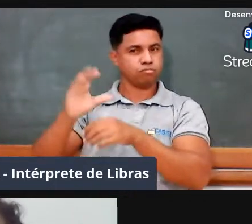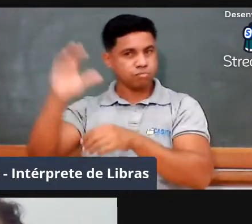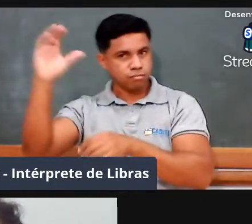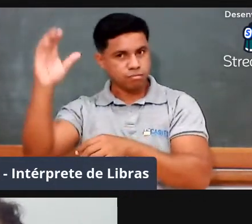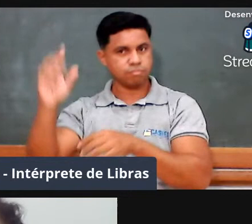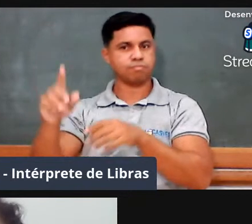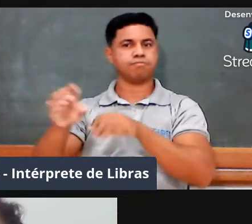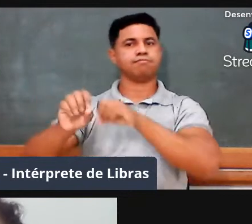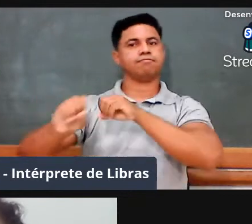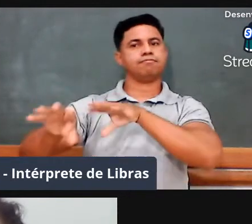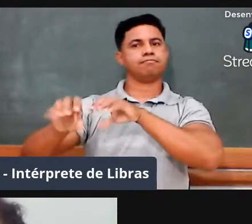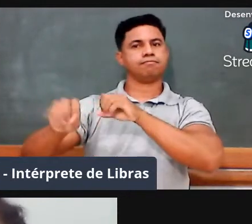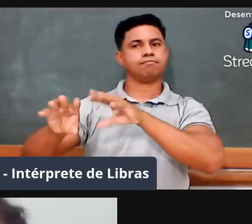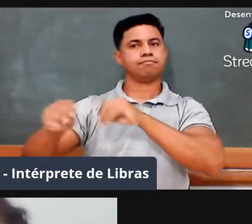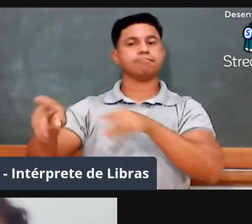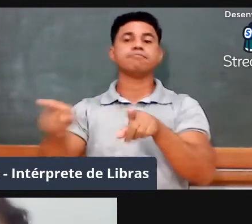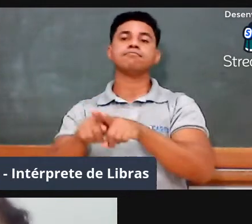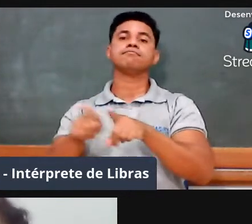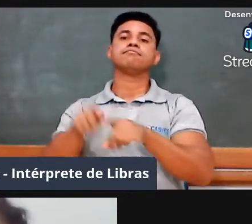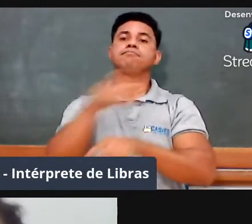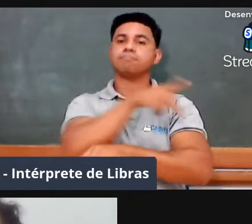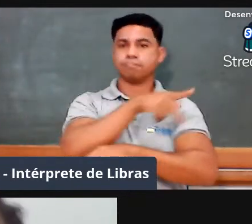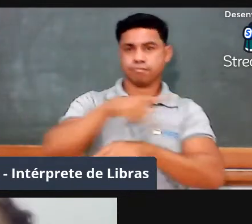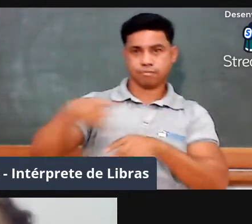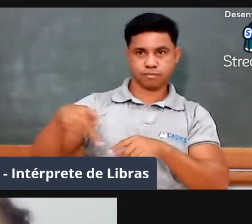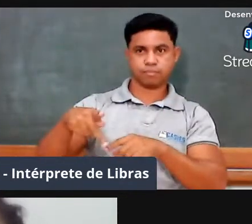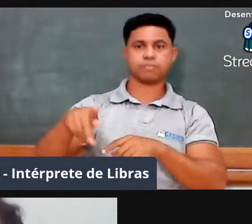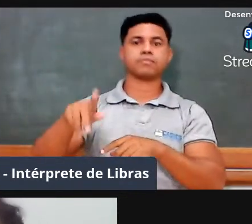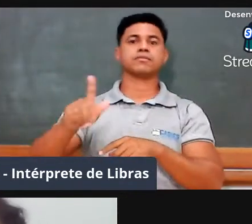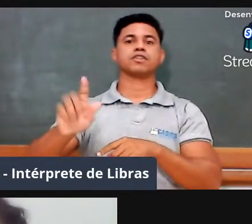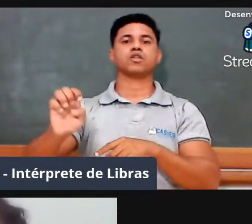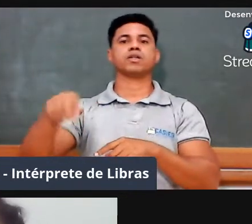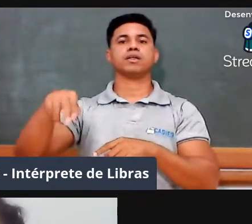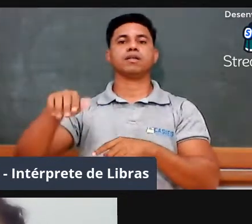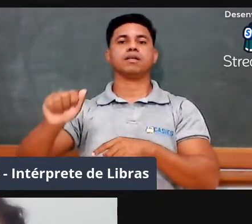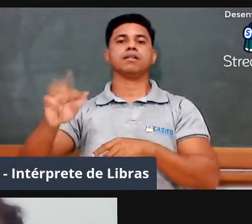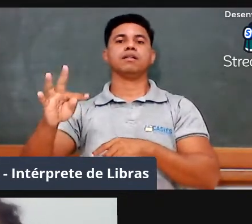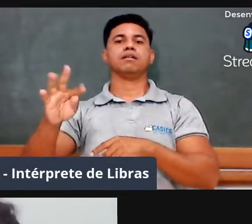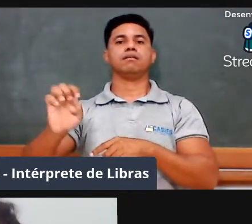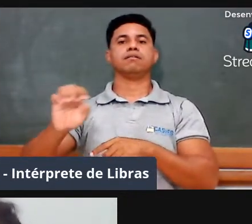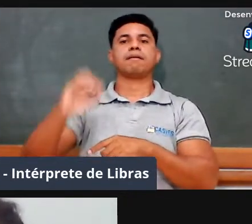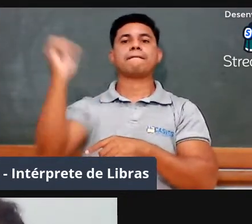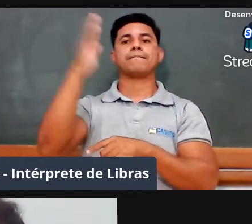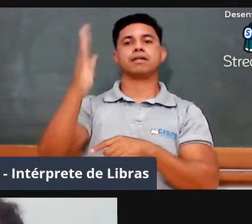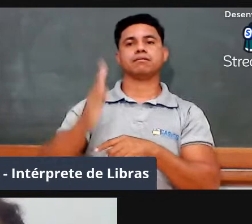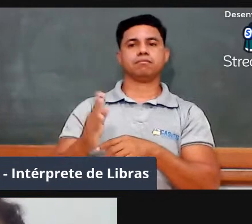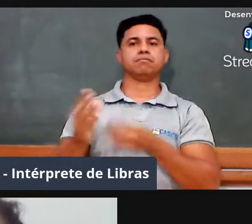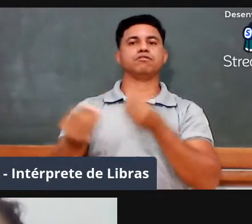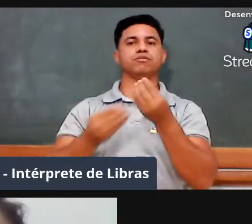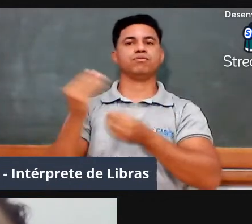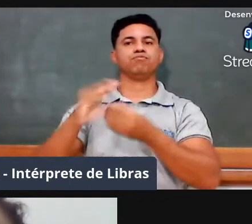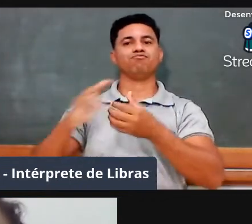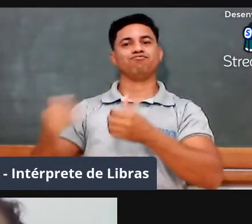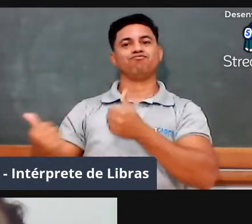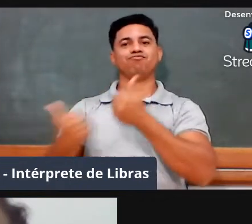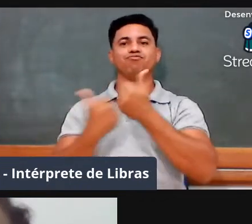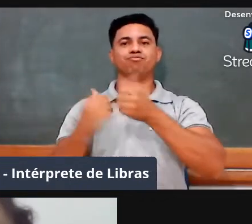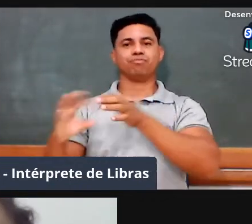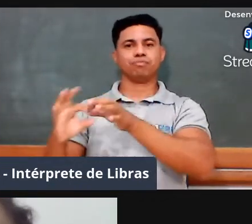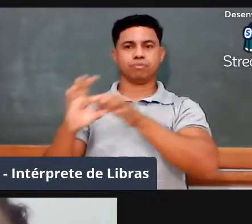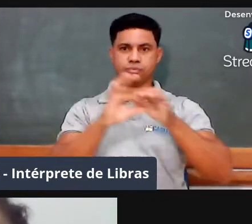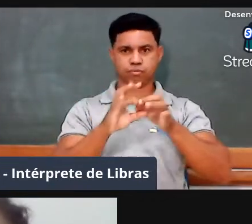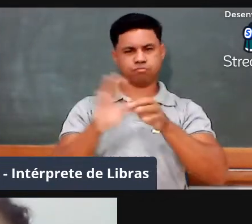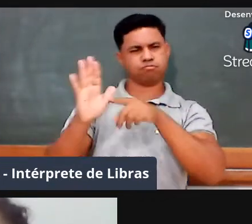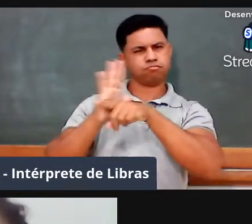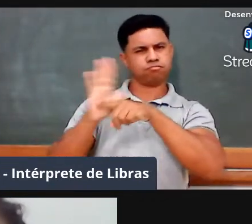É presidente do GEMAT Brasil, grupo associado aos estudos e pesquisas em